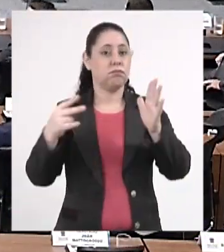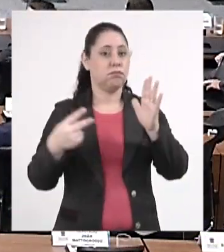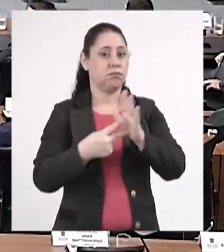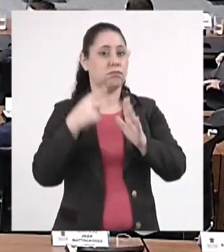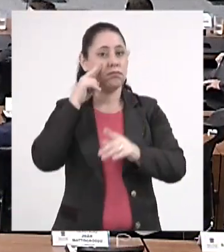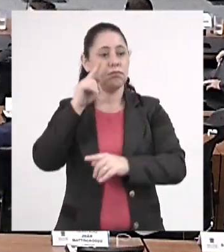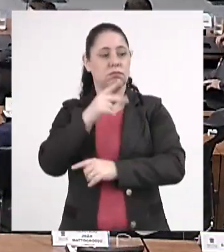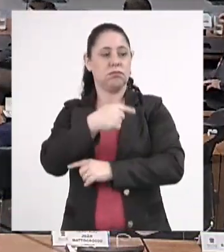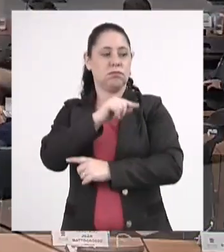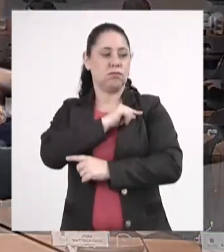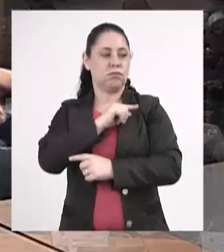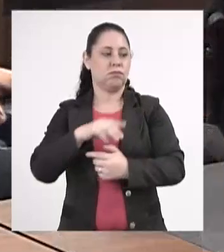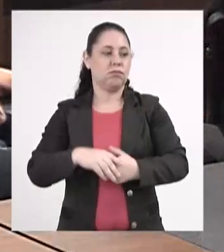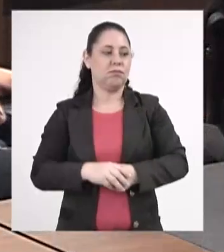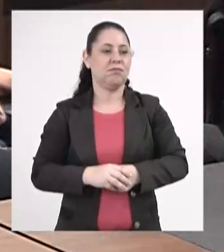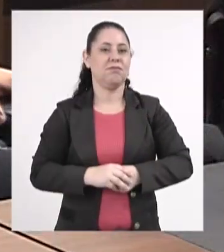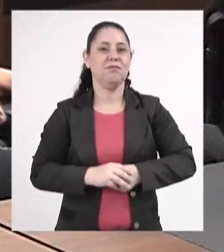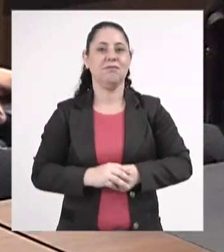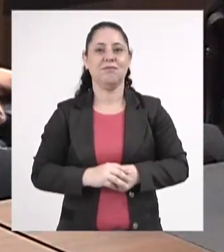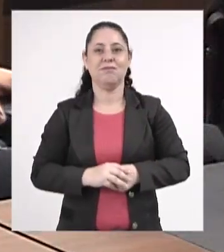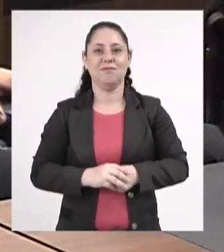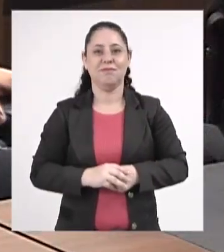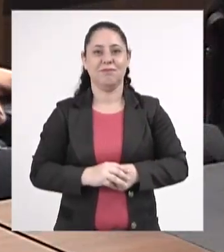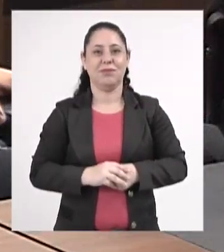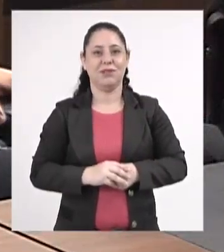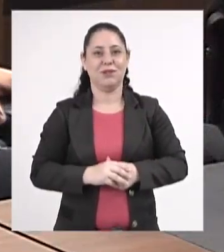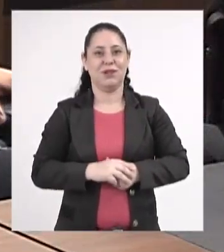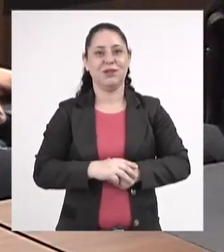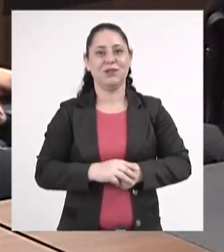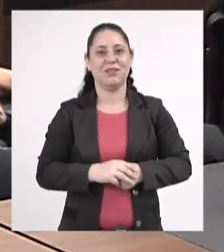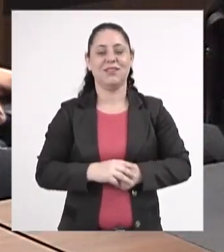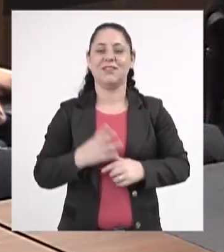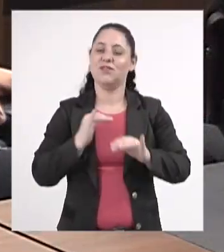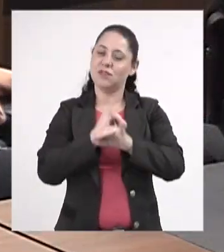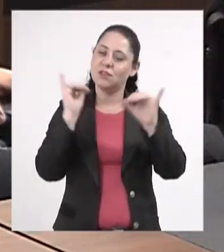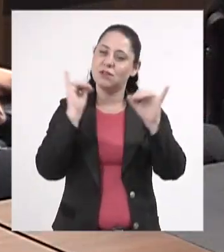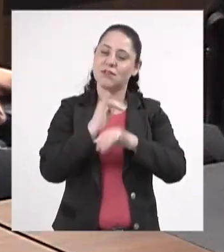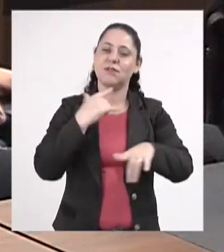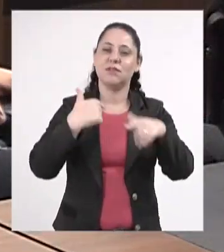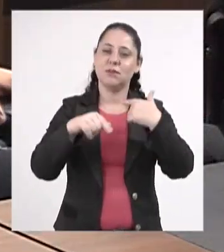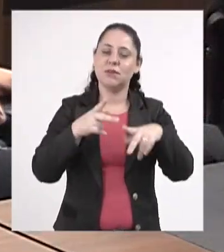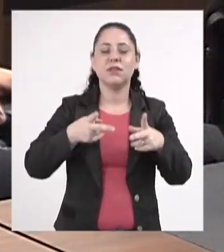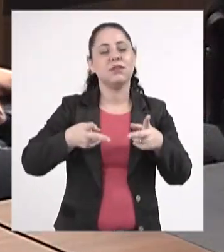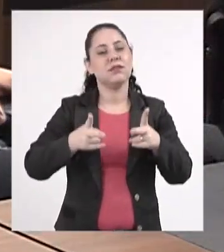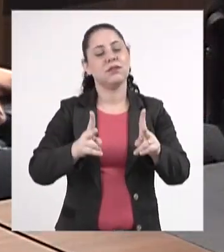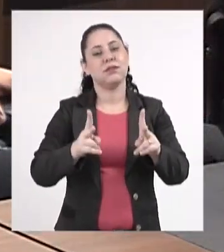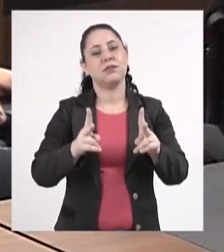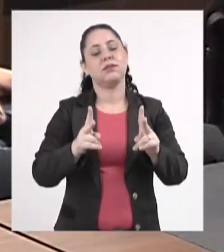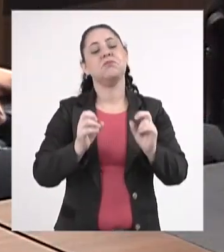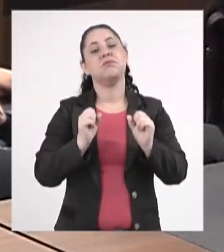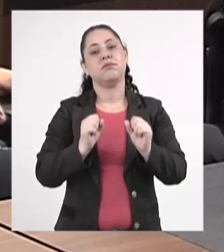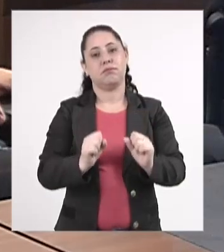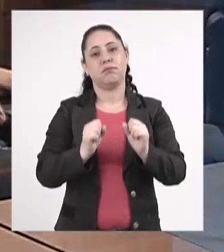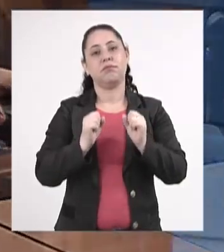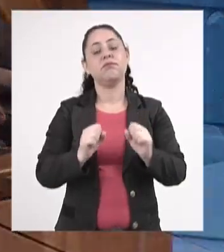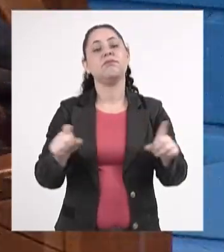fiscalizar, cobrar informações para que o nosso trabalho também possa